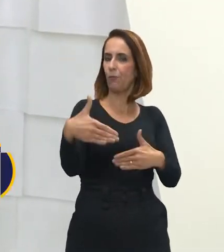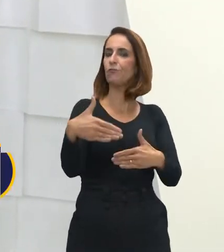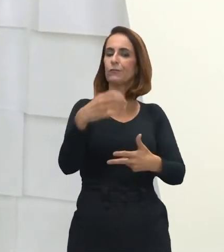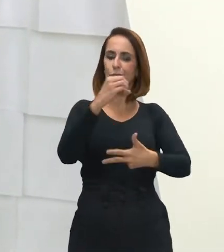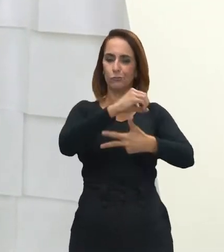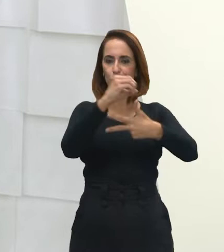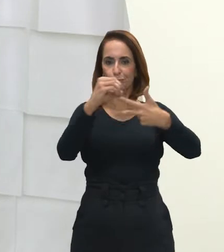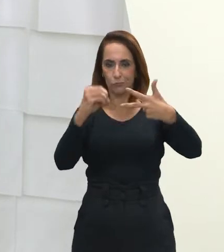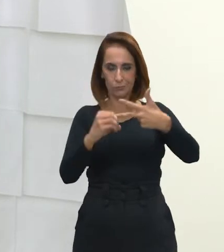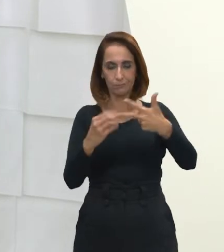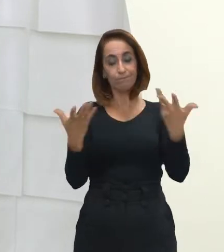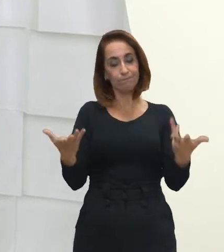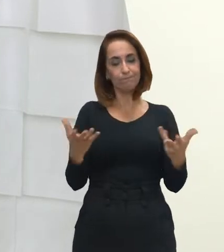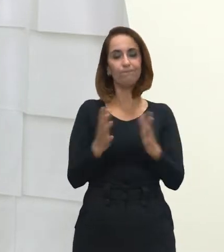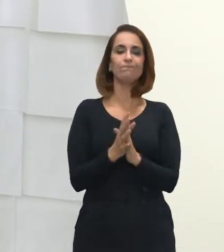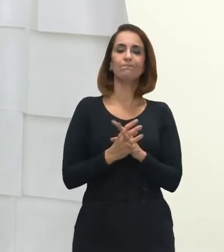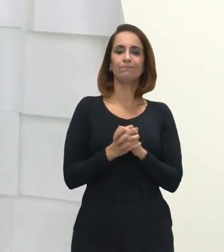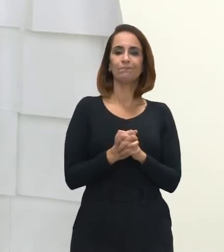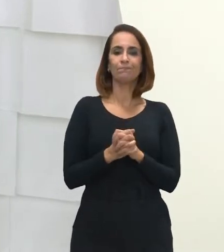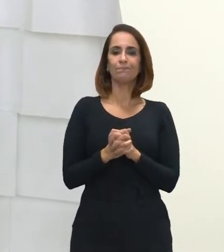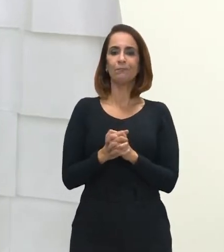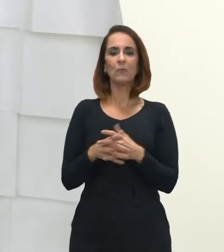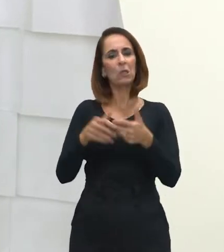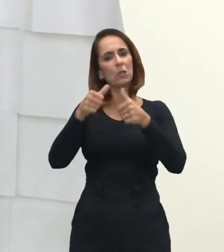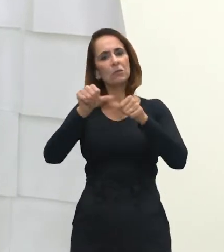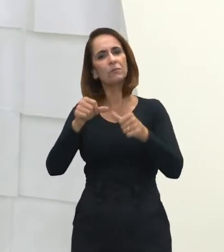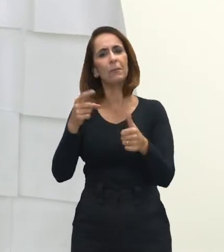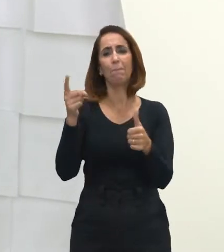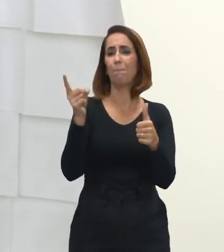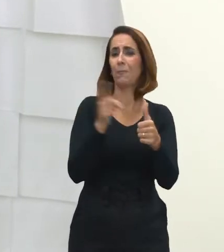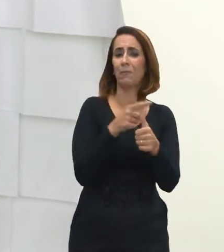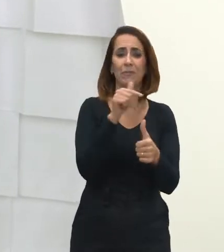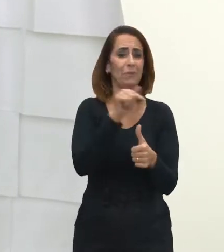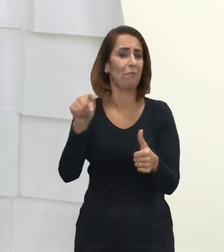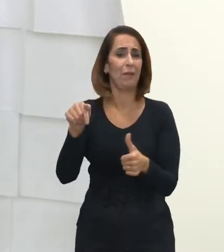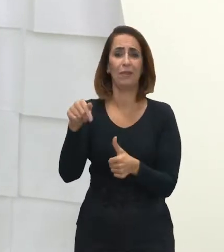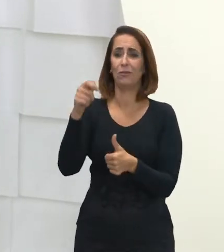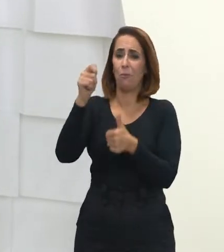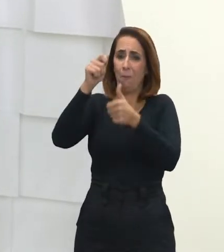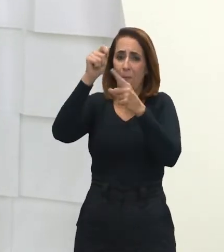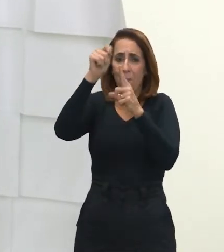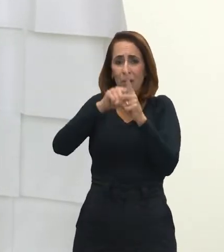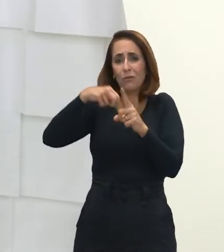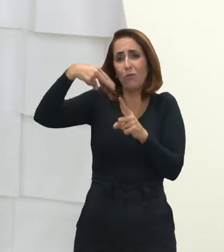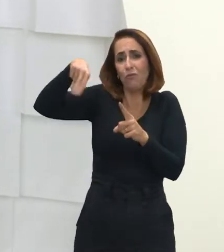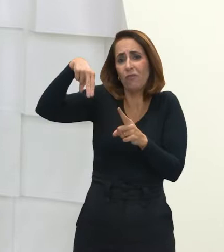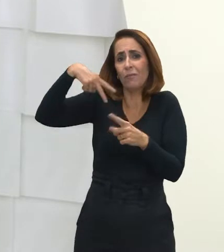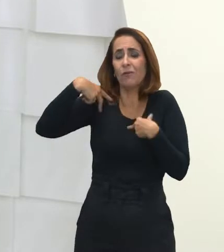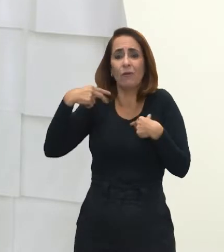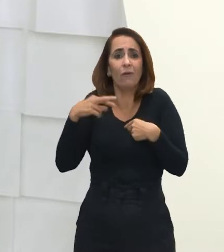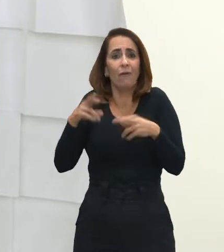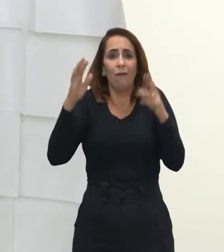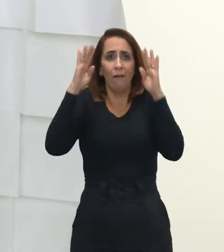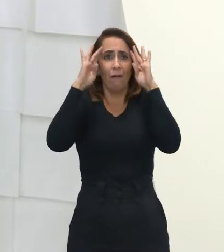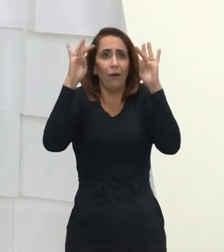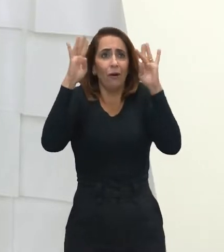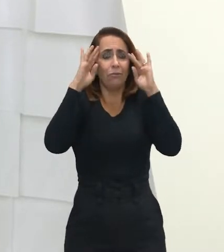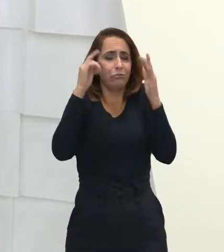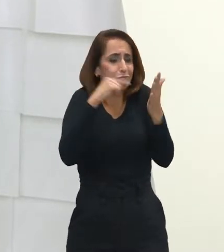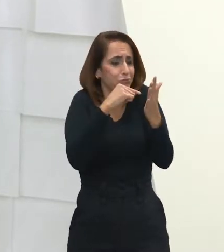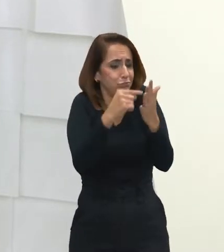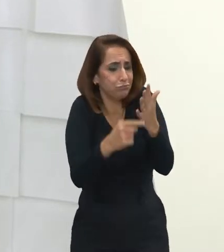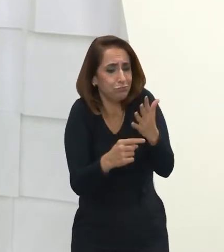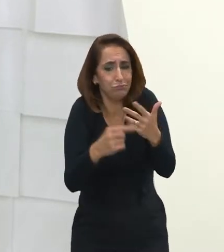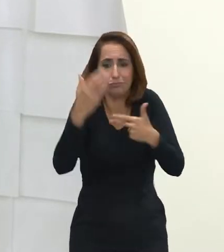Exame Nacional do Ensino Médio. Nós estamos na primeira semana de novembro e imagino que estejam contando os dias para as